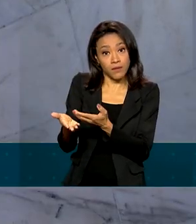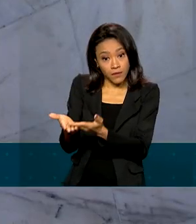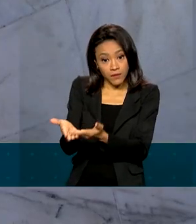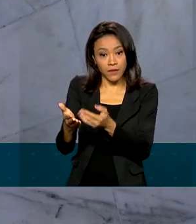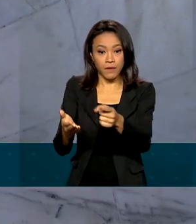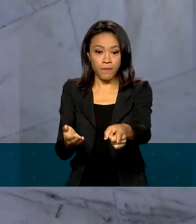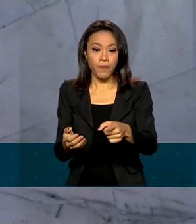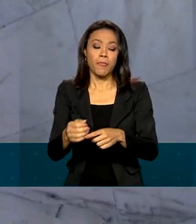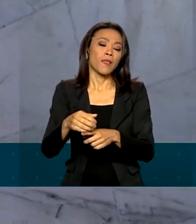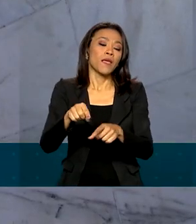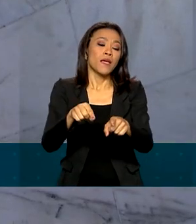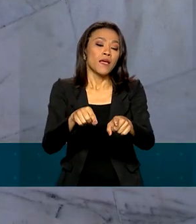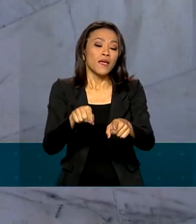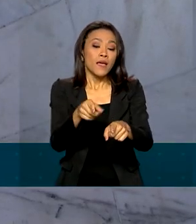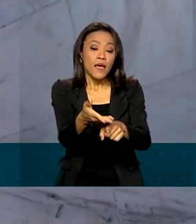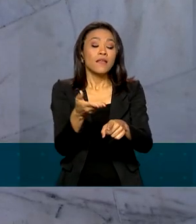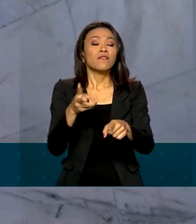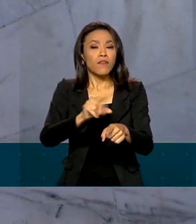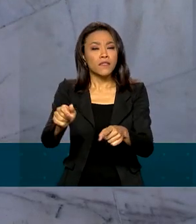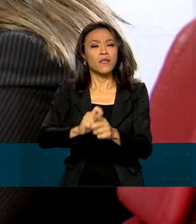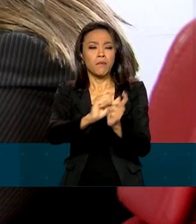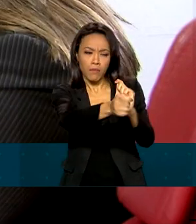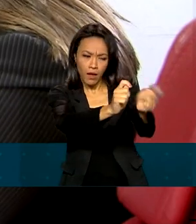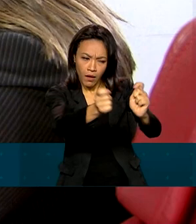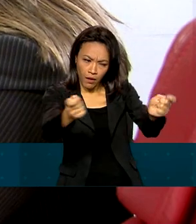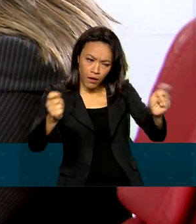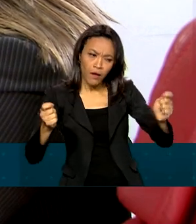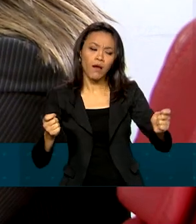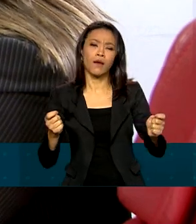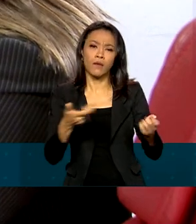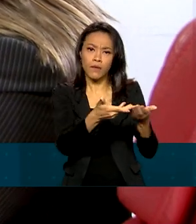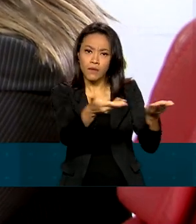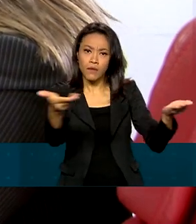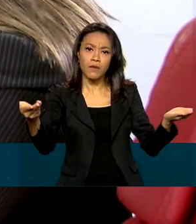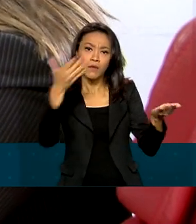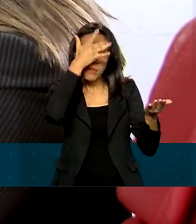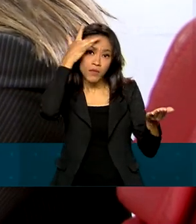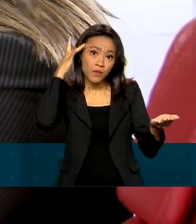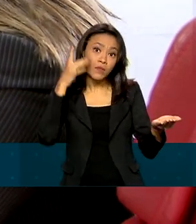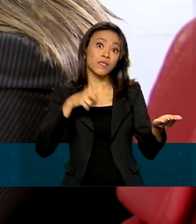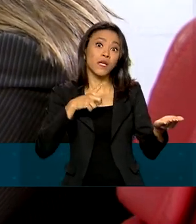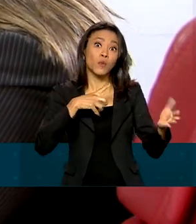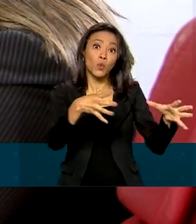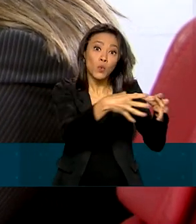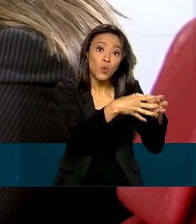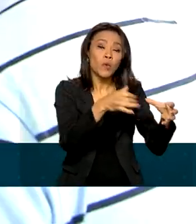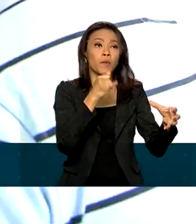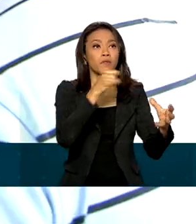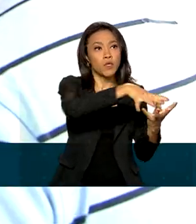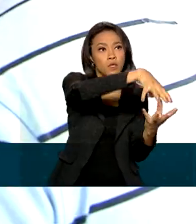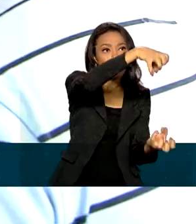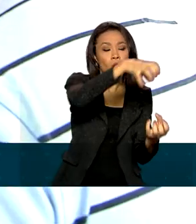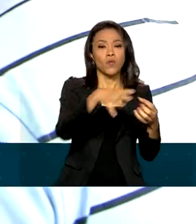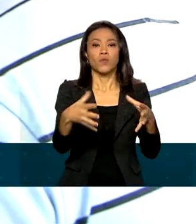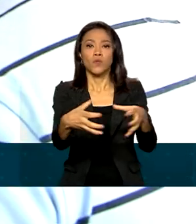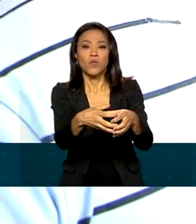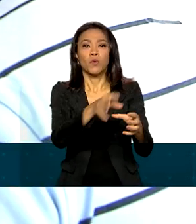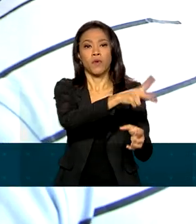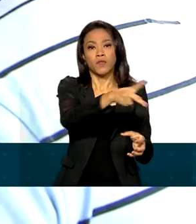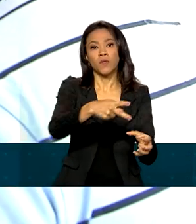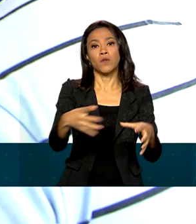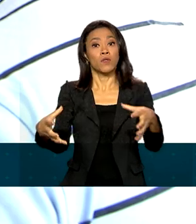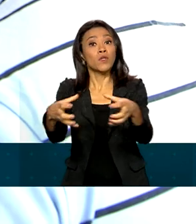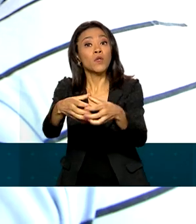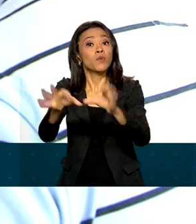221 milhões de reais serão pagos a pessoas que fazem parte de grupos prioritários, com idosos, professores e pessoas com